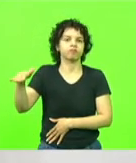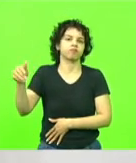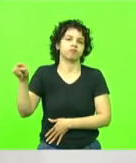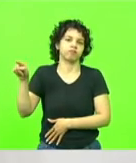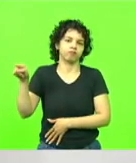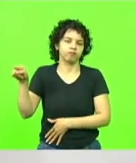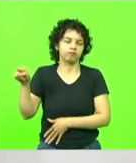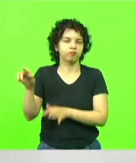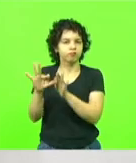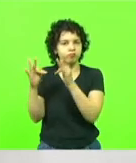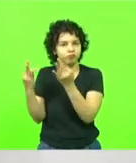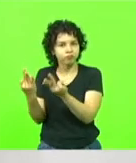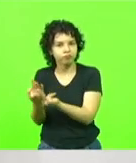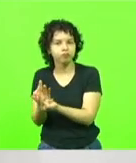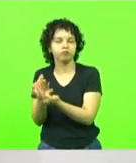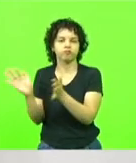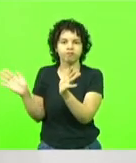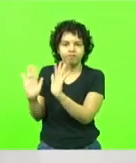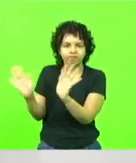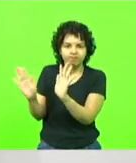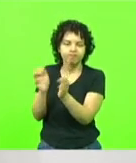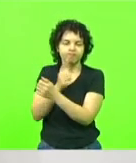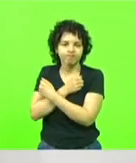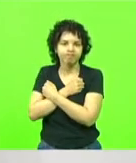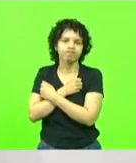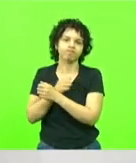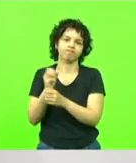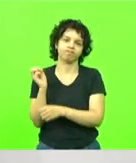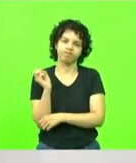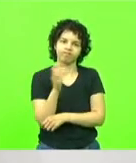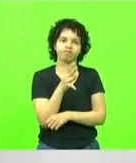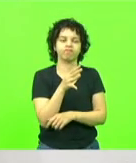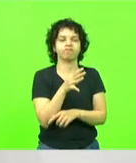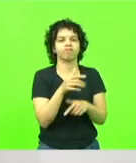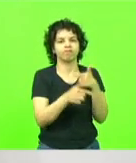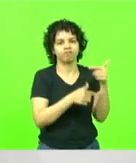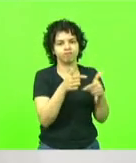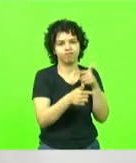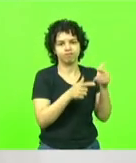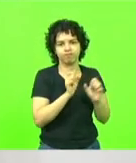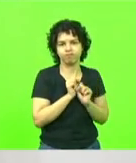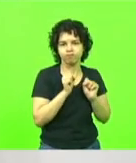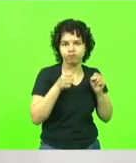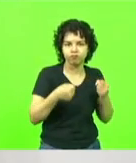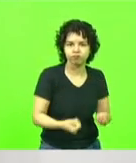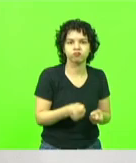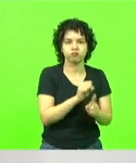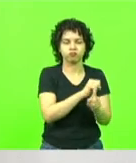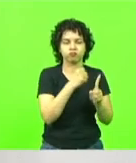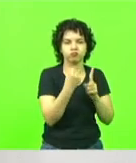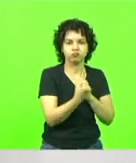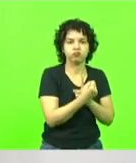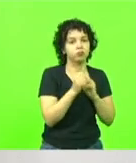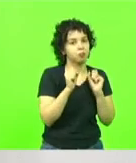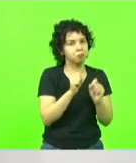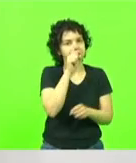e abraçaram a missão de defender a sociedade, mesmo com o risco da própria vida.